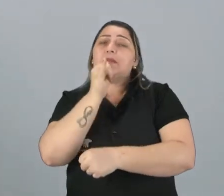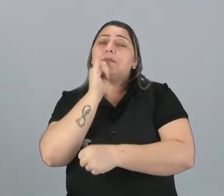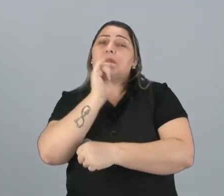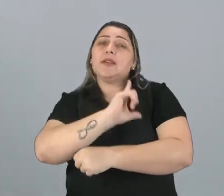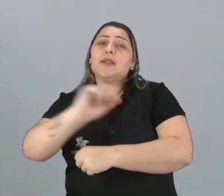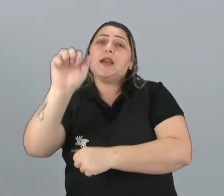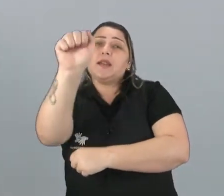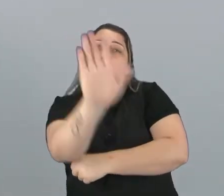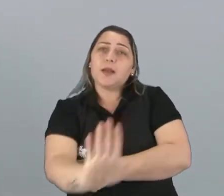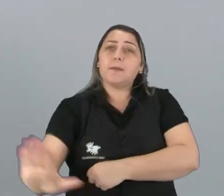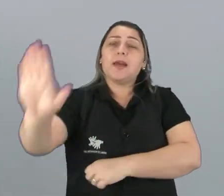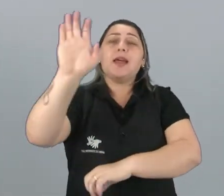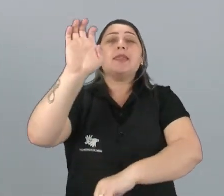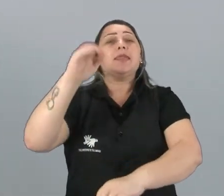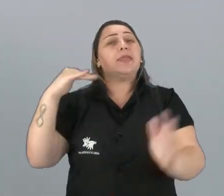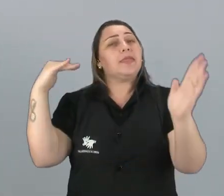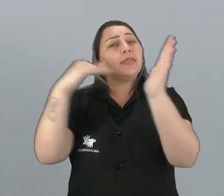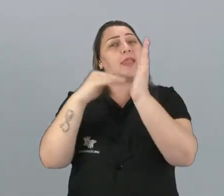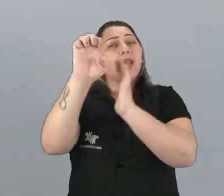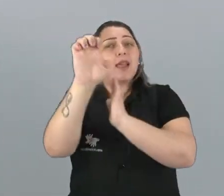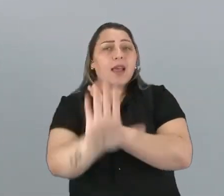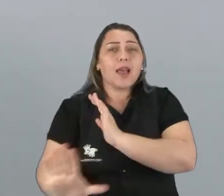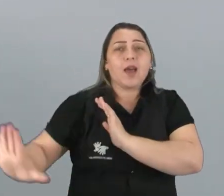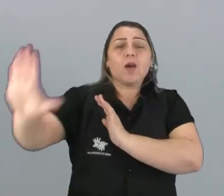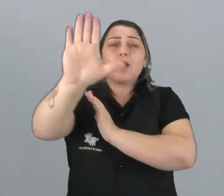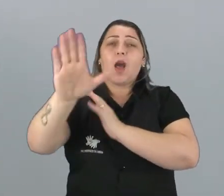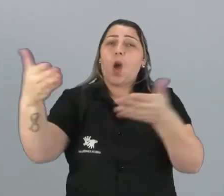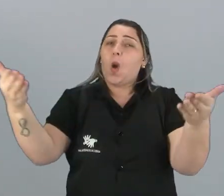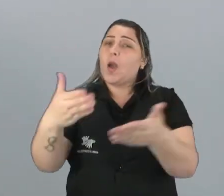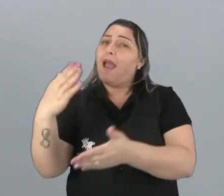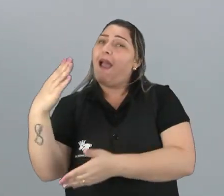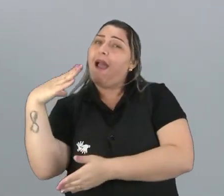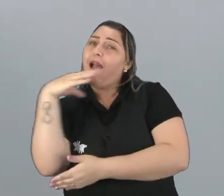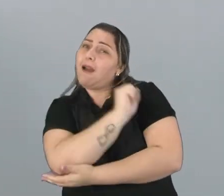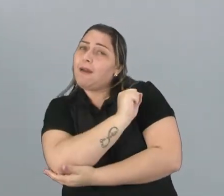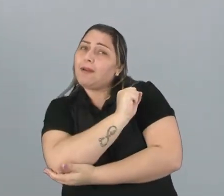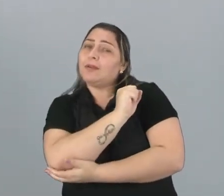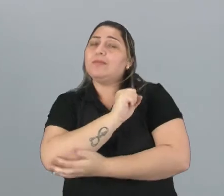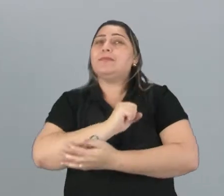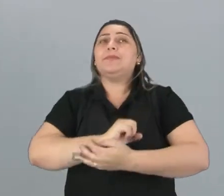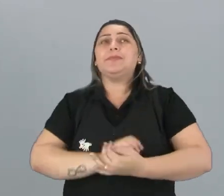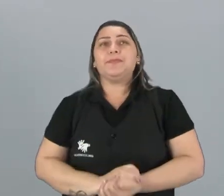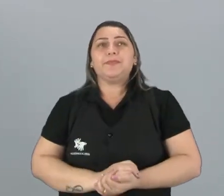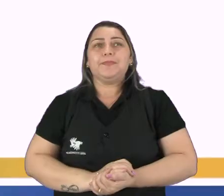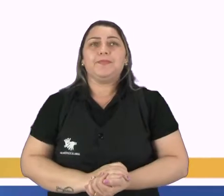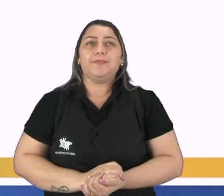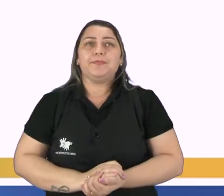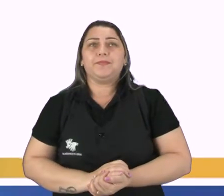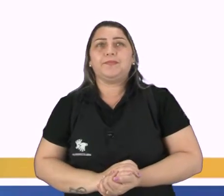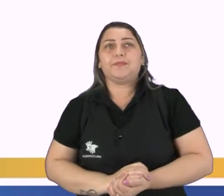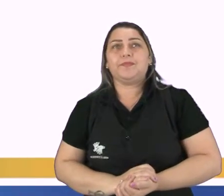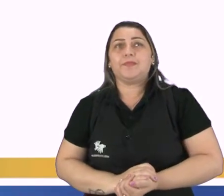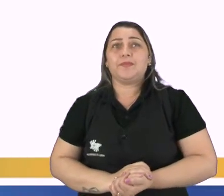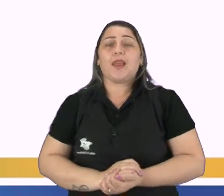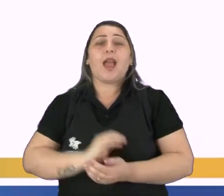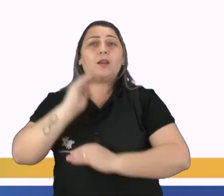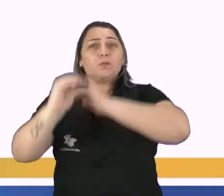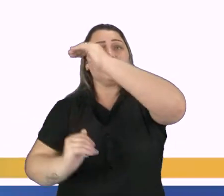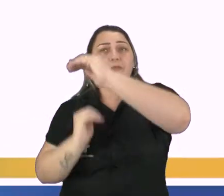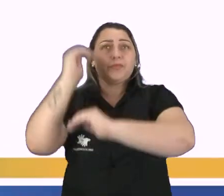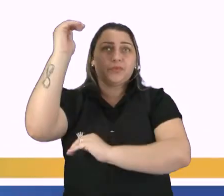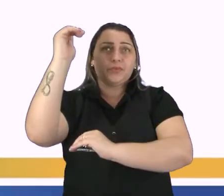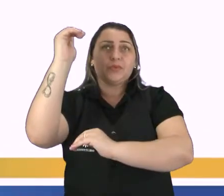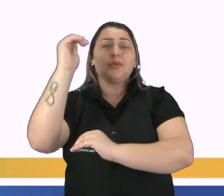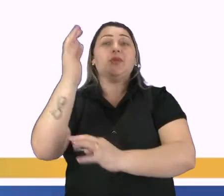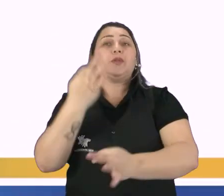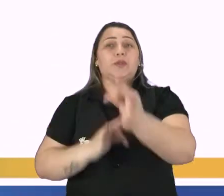das Américas até a Europa, hoje isso é questão de frações de segundo, não é verdade? Então, só, a revolução tecnológica,